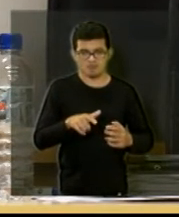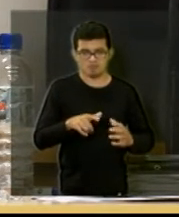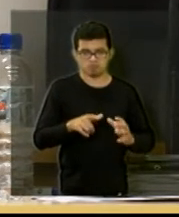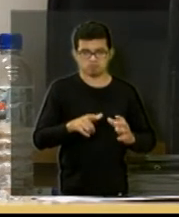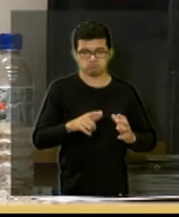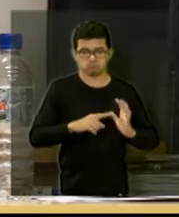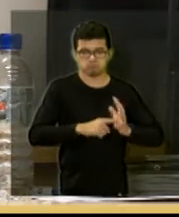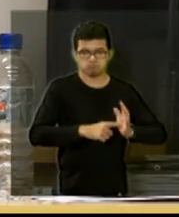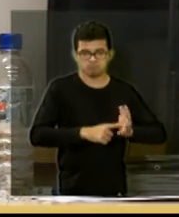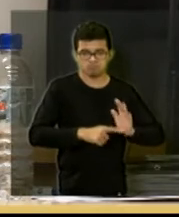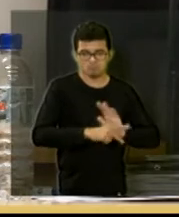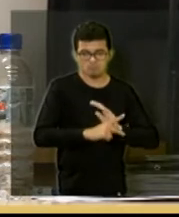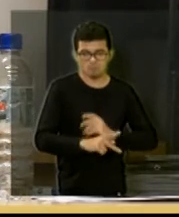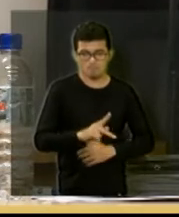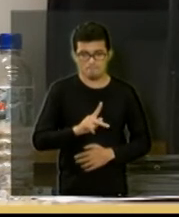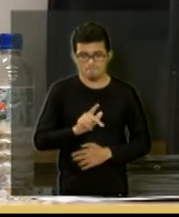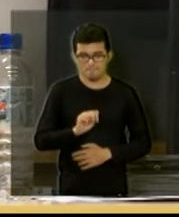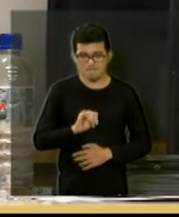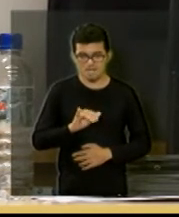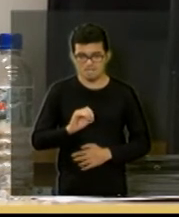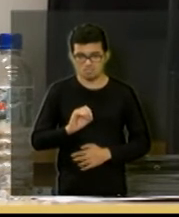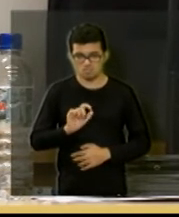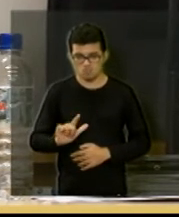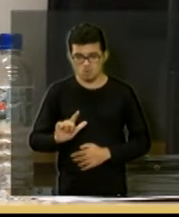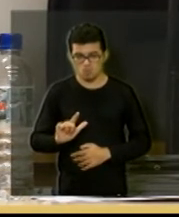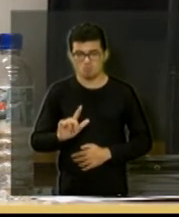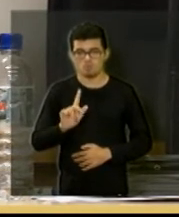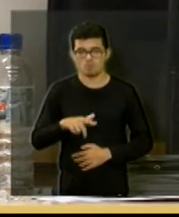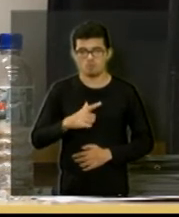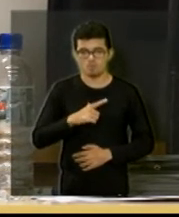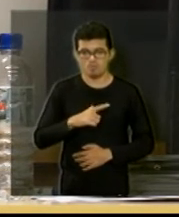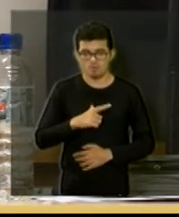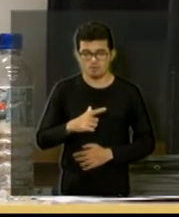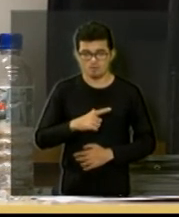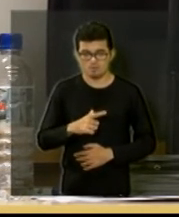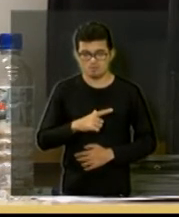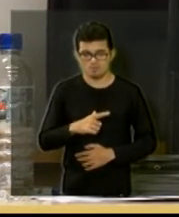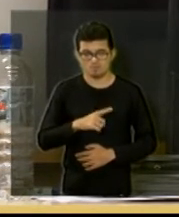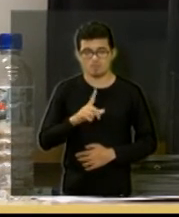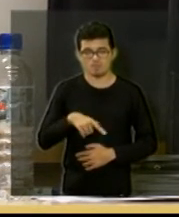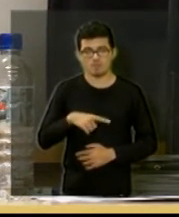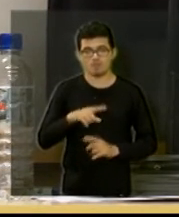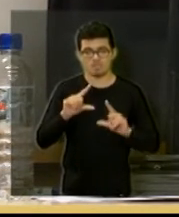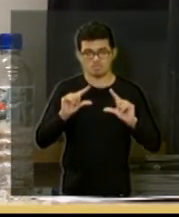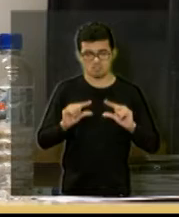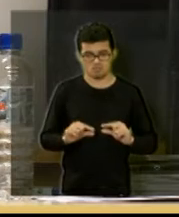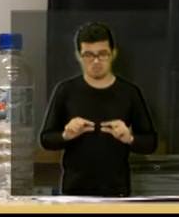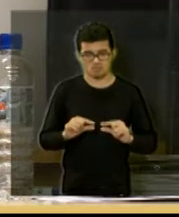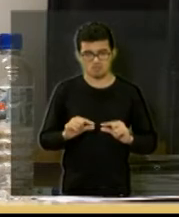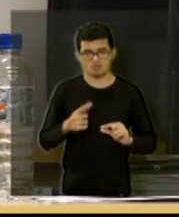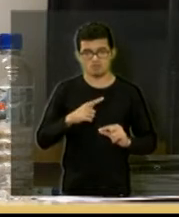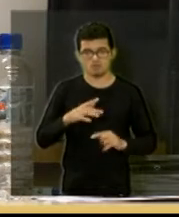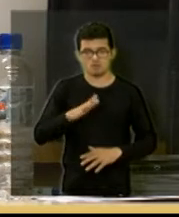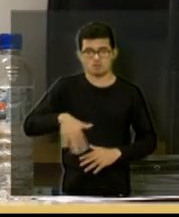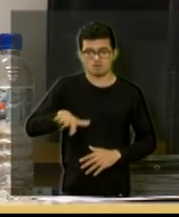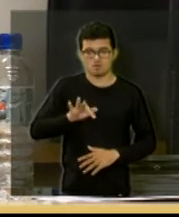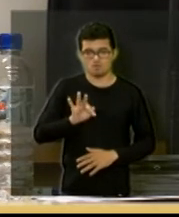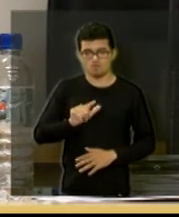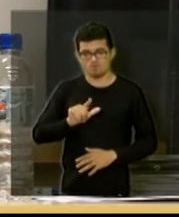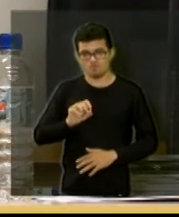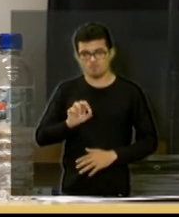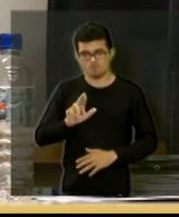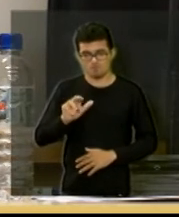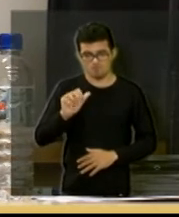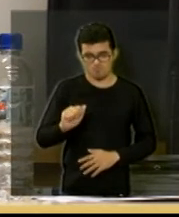ele vai mandar para o planalto já ameniza então vai amenizar a chacraflora sim a